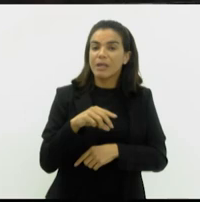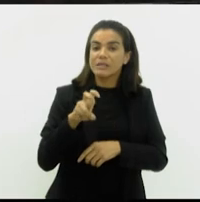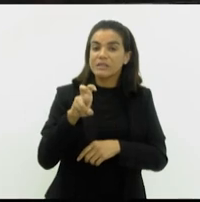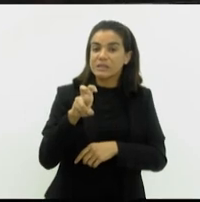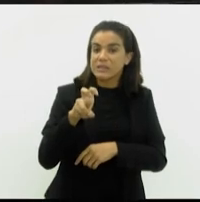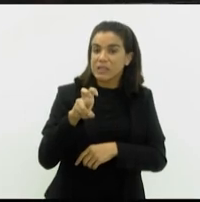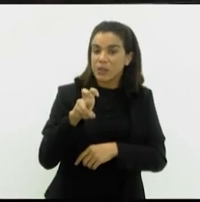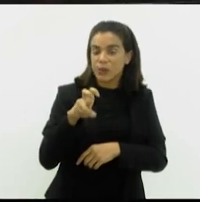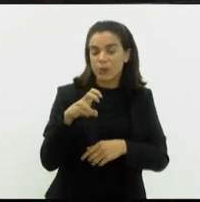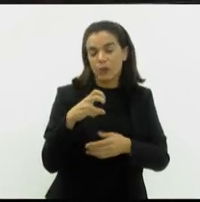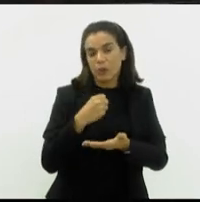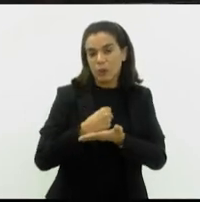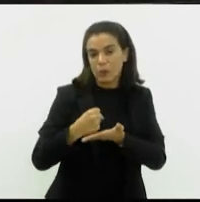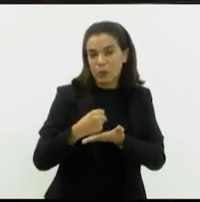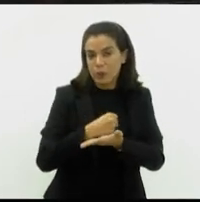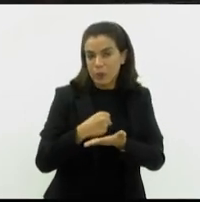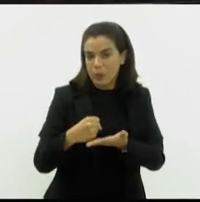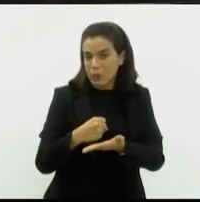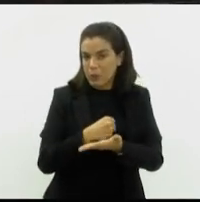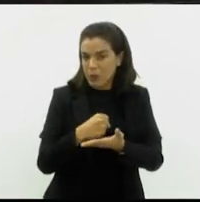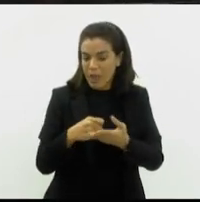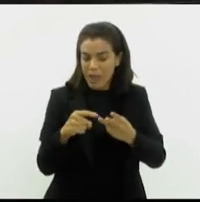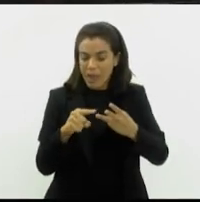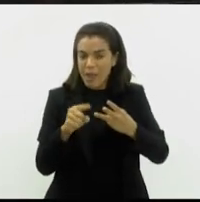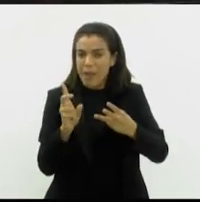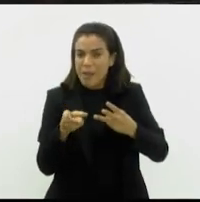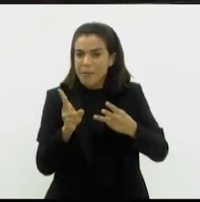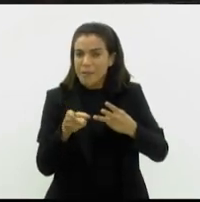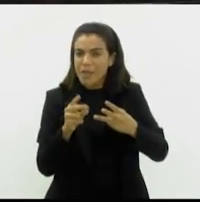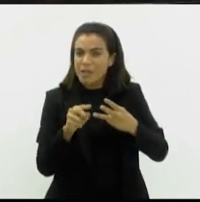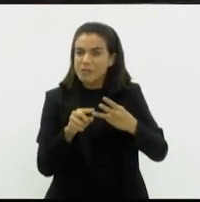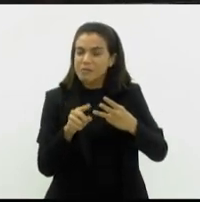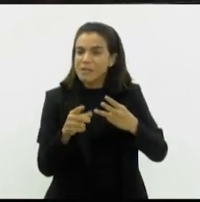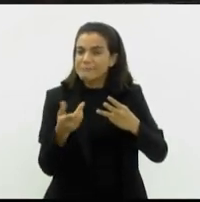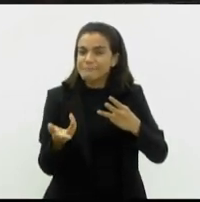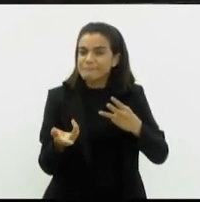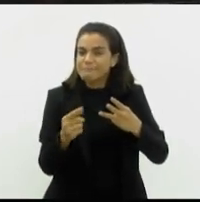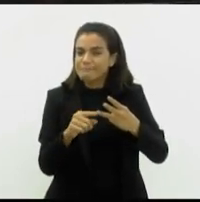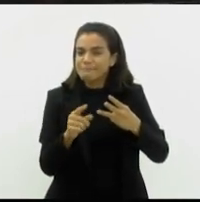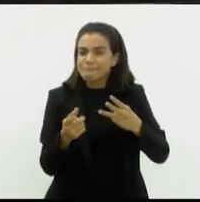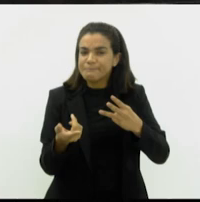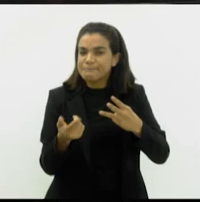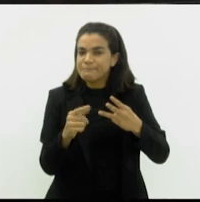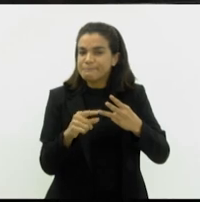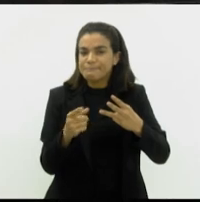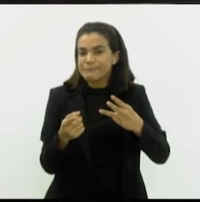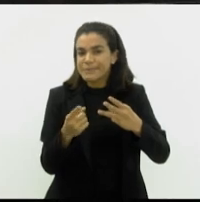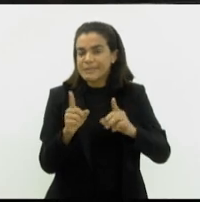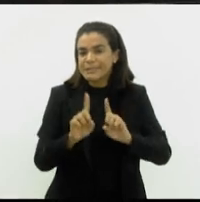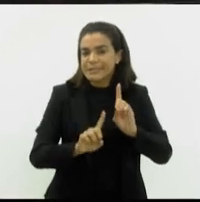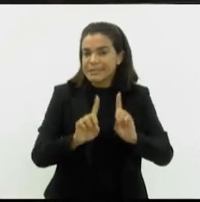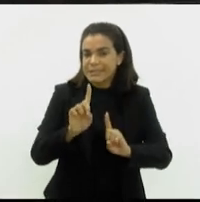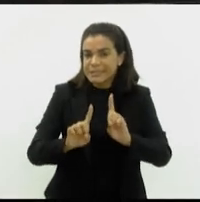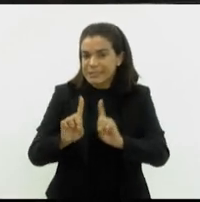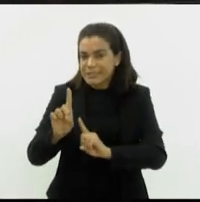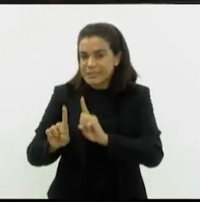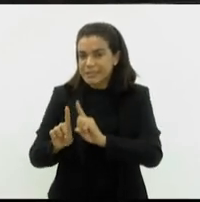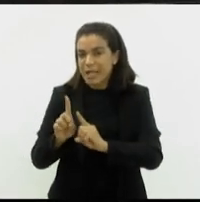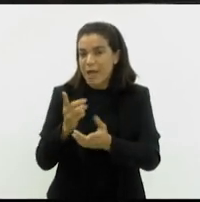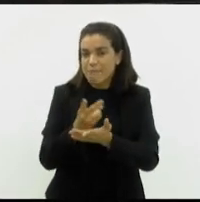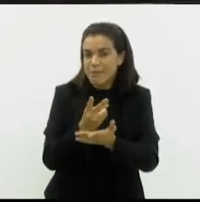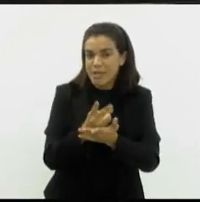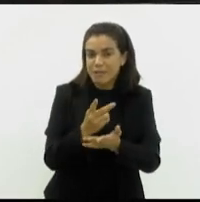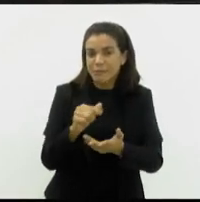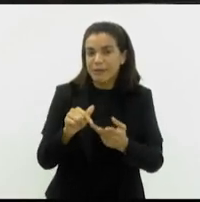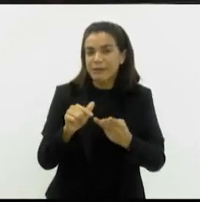e a intenção ficar clara que a mesma é uma espécie de coringa das licitações. Por quê? A mesma possui